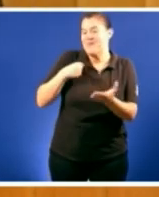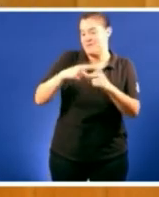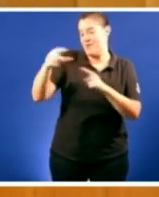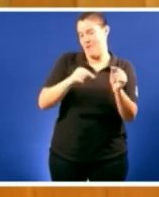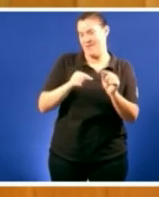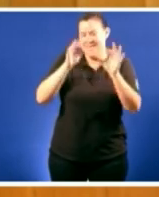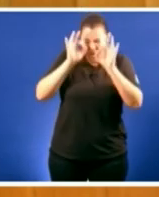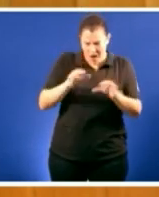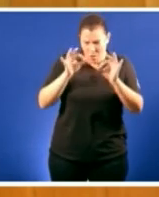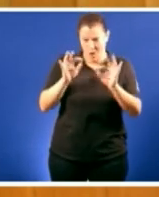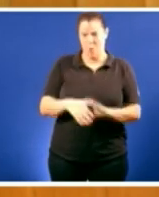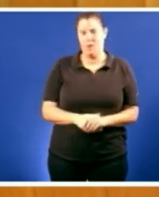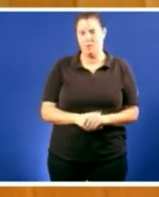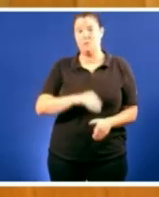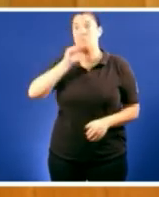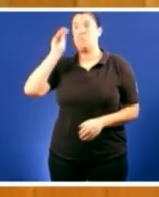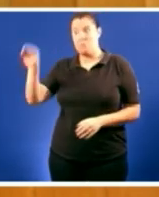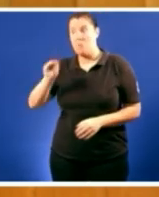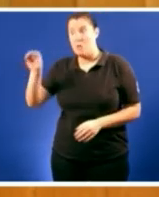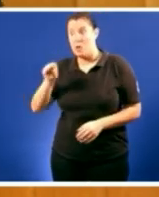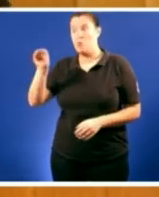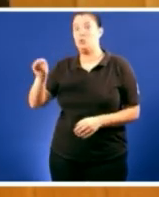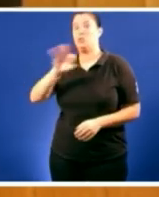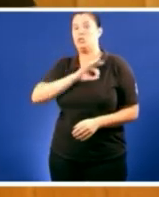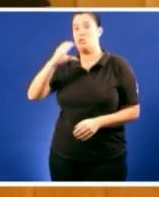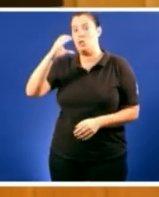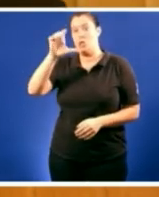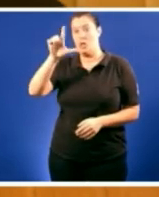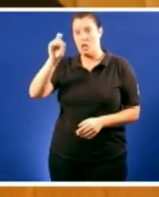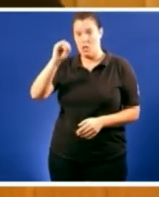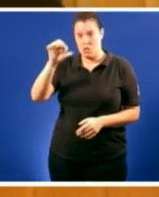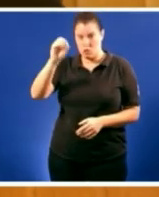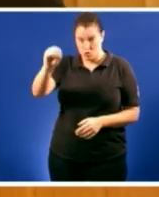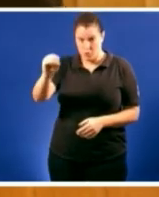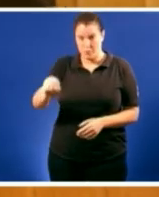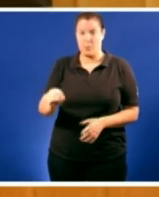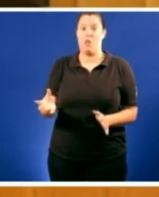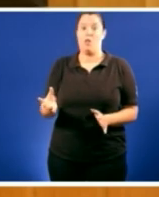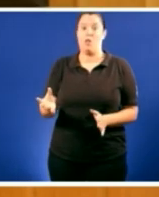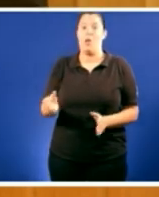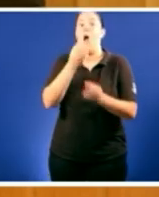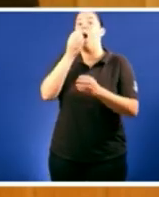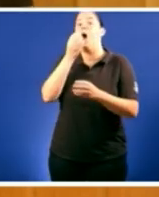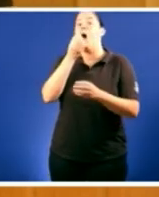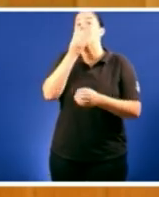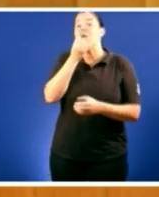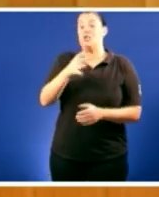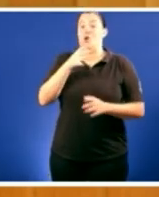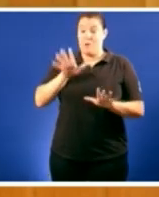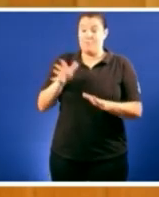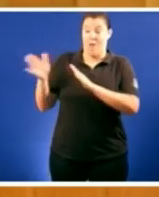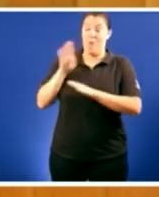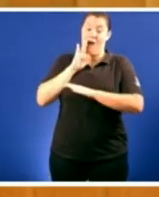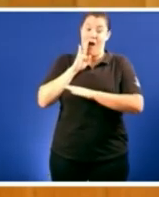pregunte o señor Celso Delgado o PSOE agora na oposición votou a favor vostedes